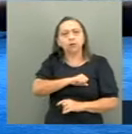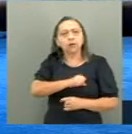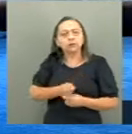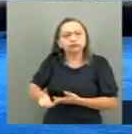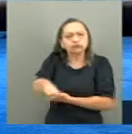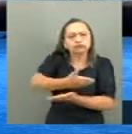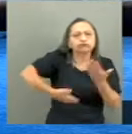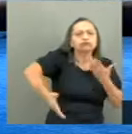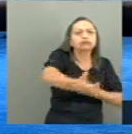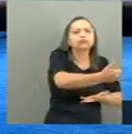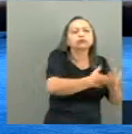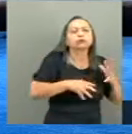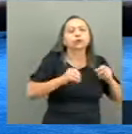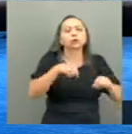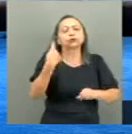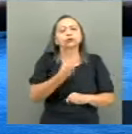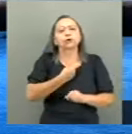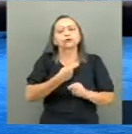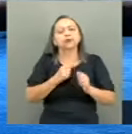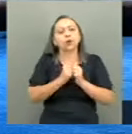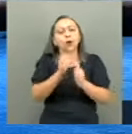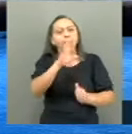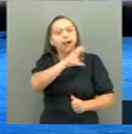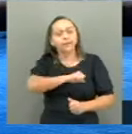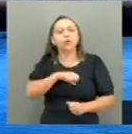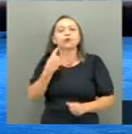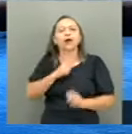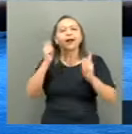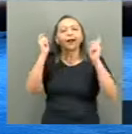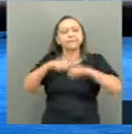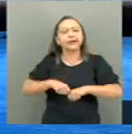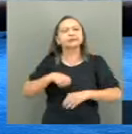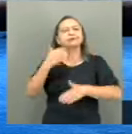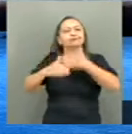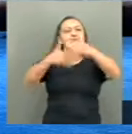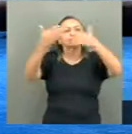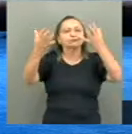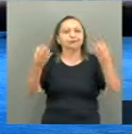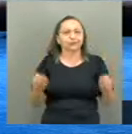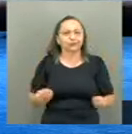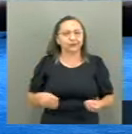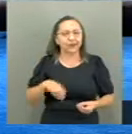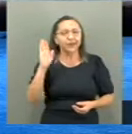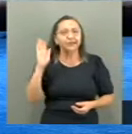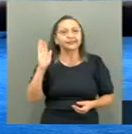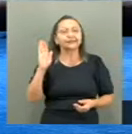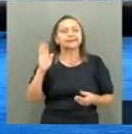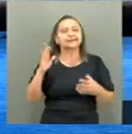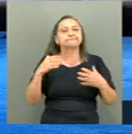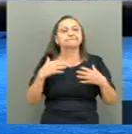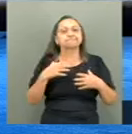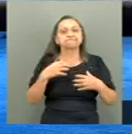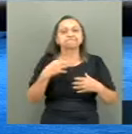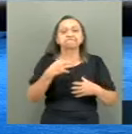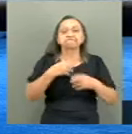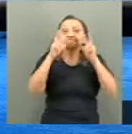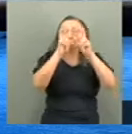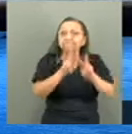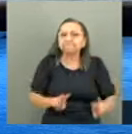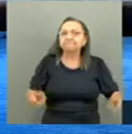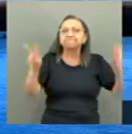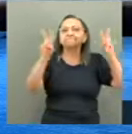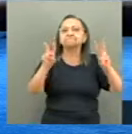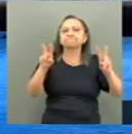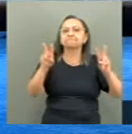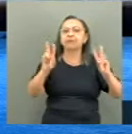entre nós todos. Com o amor somos capazes de ir longe, pousando nosso olhar nos